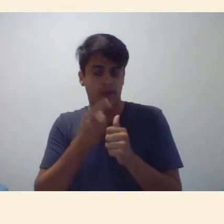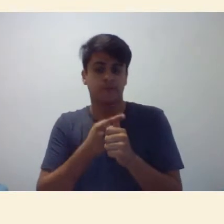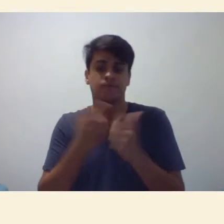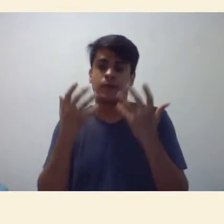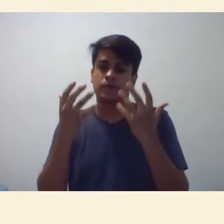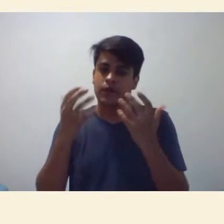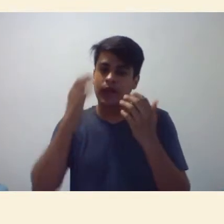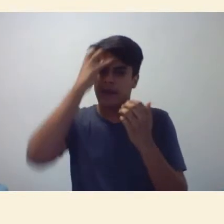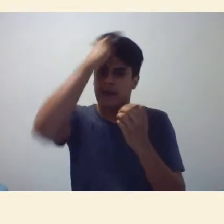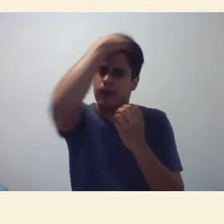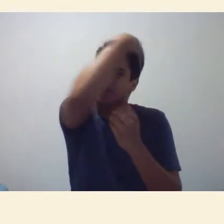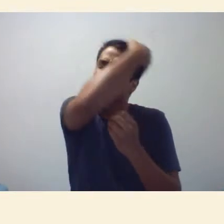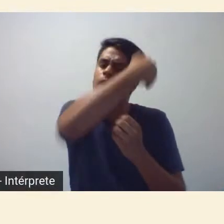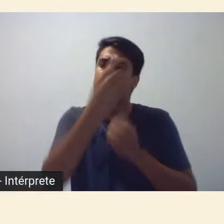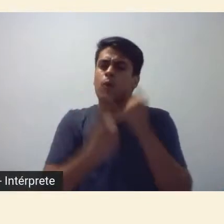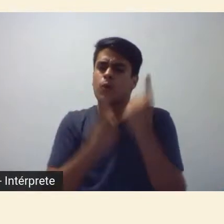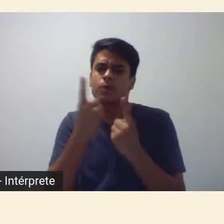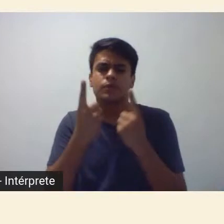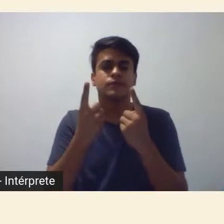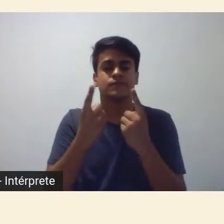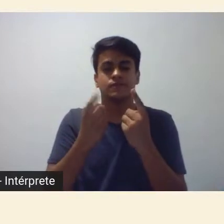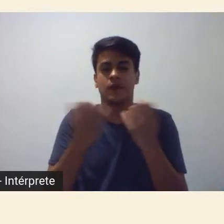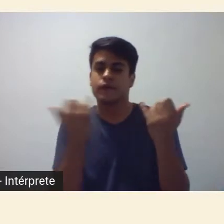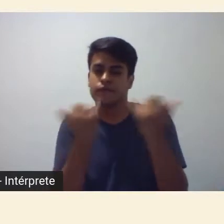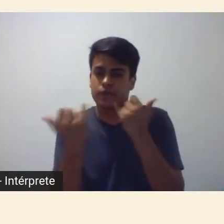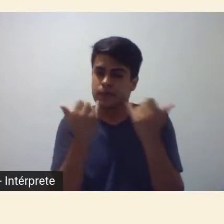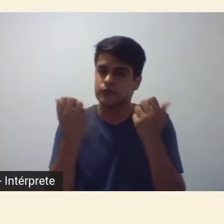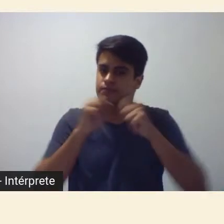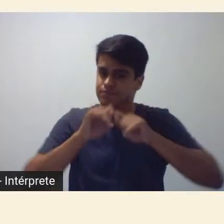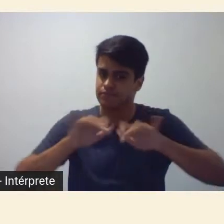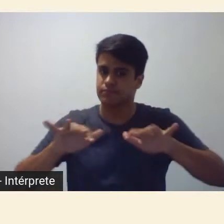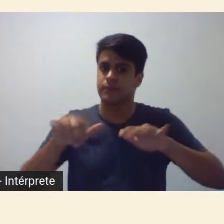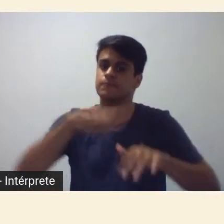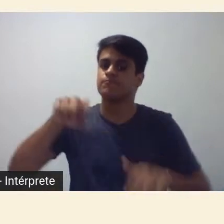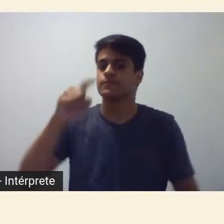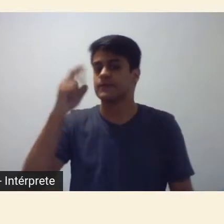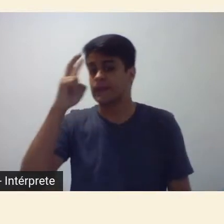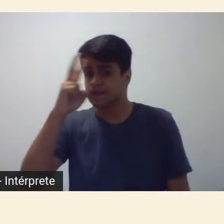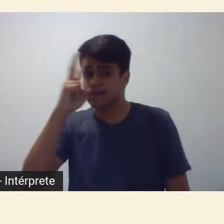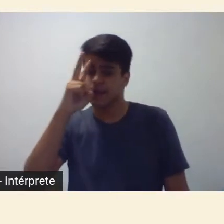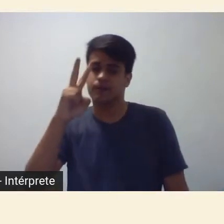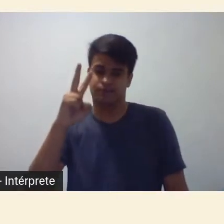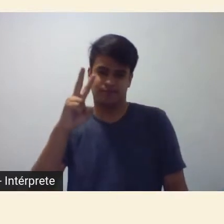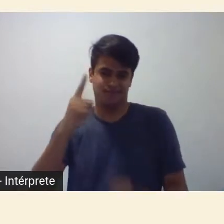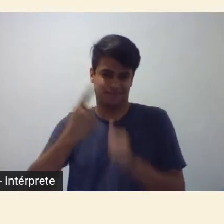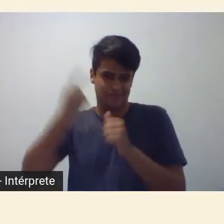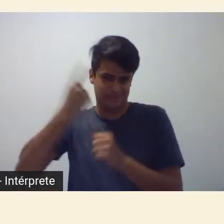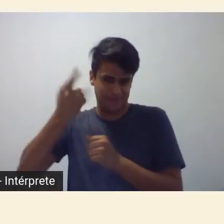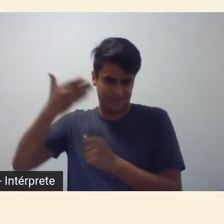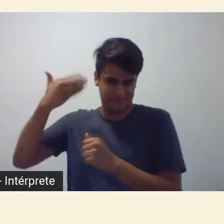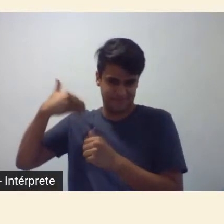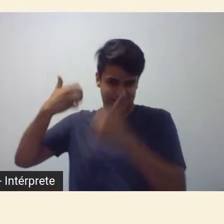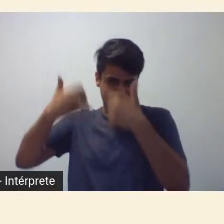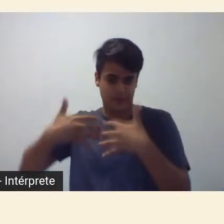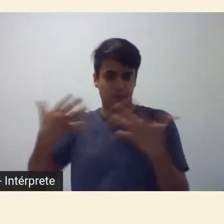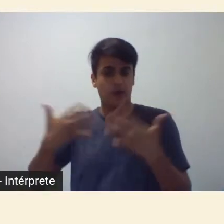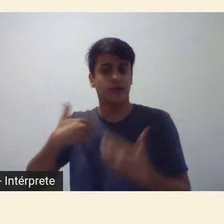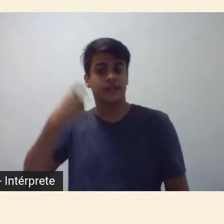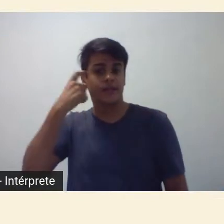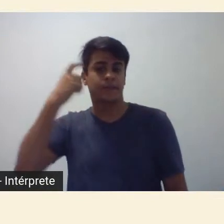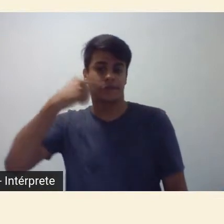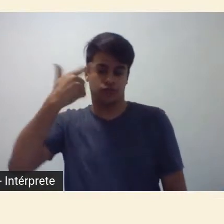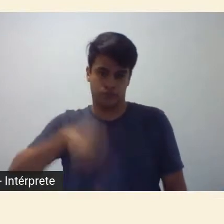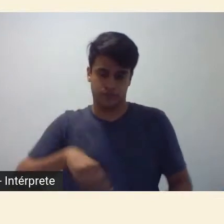dar alguns informes importantes para reforçar o que já foi colocado na primeira sessão. Quem